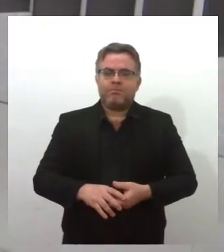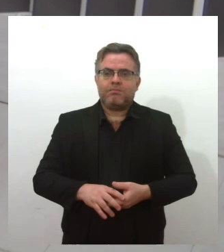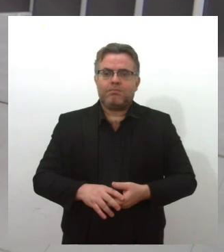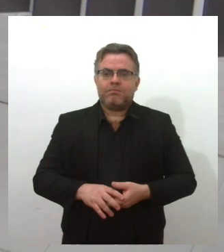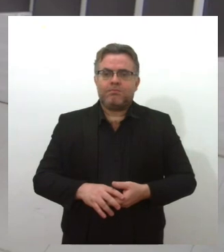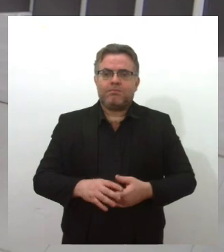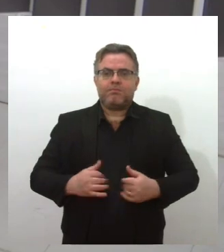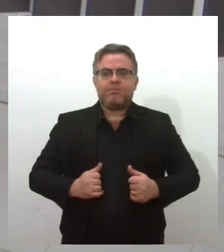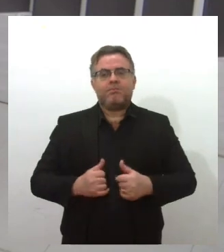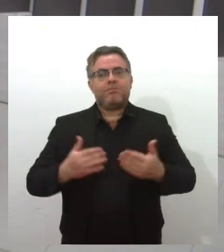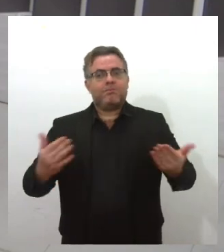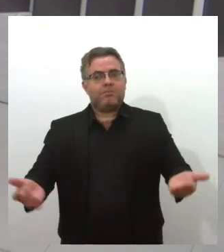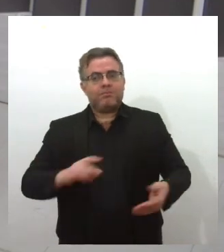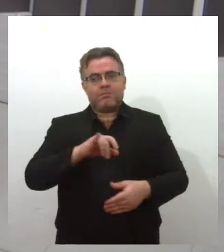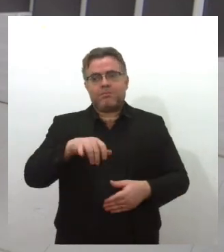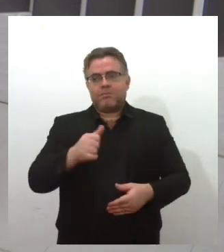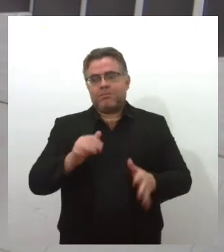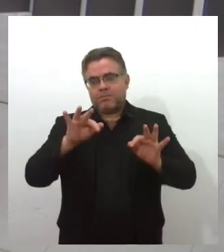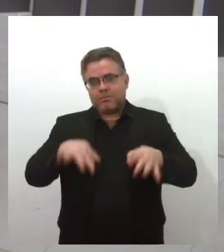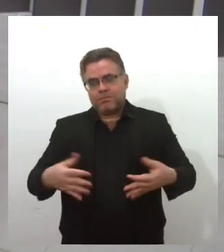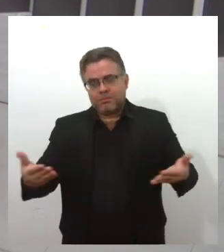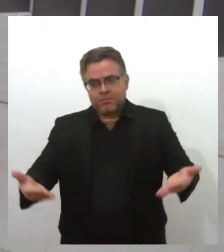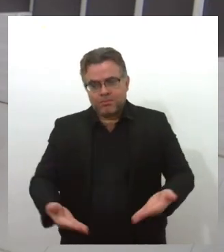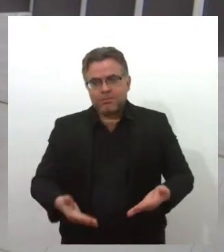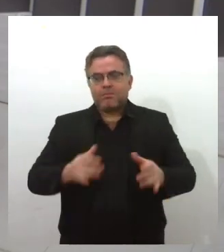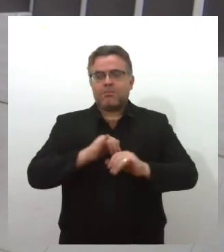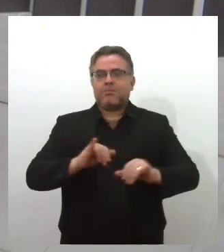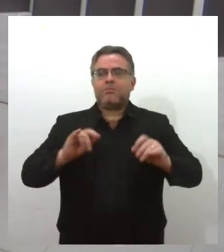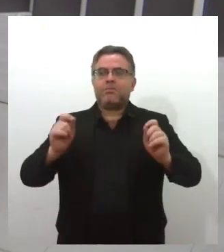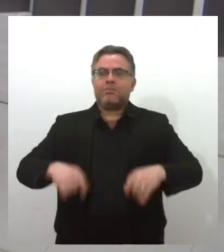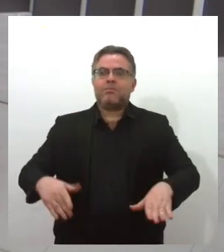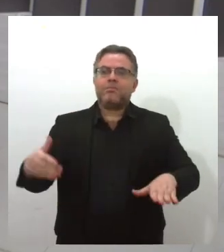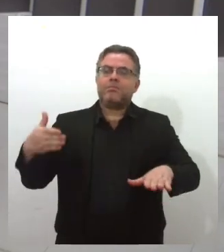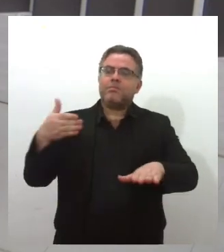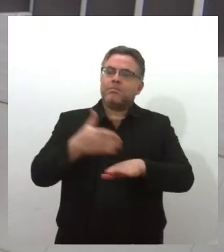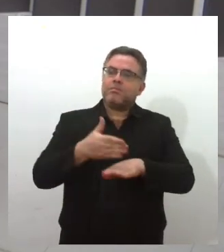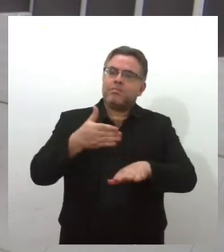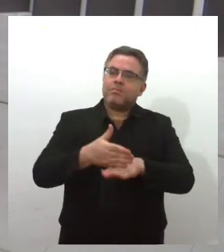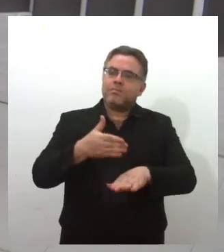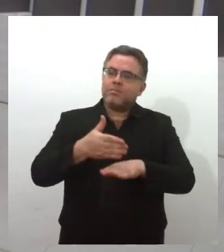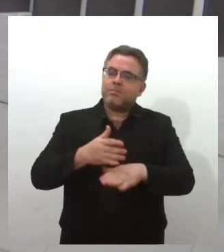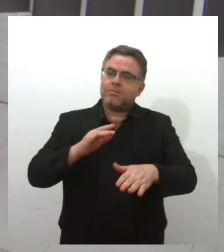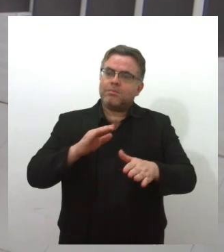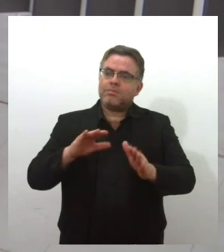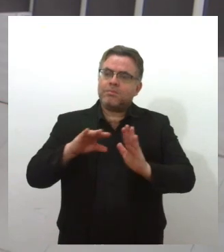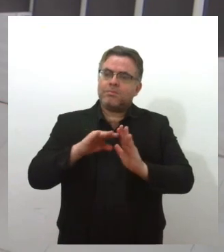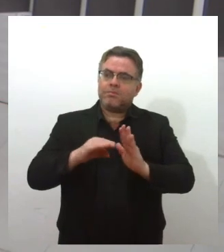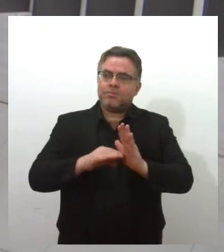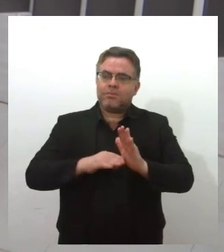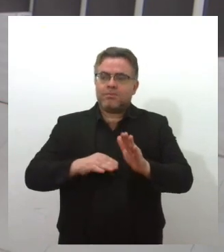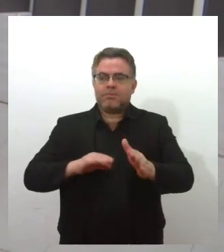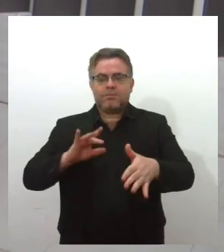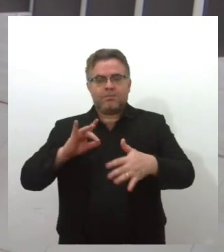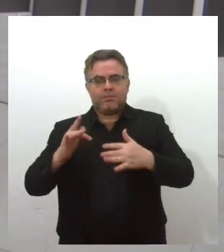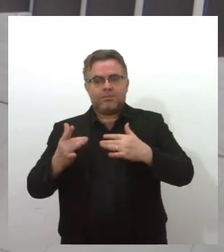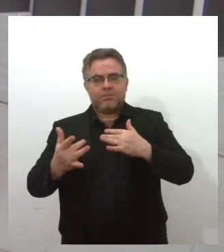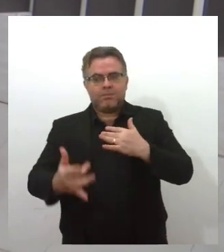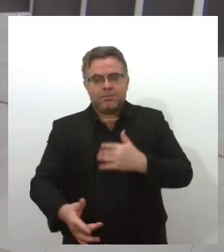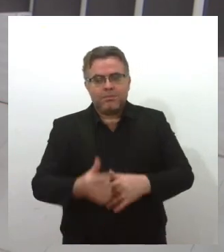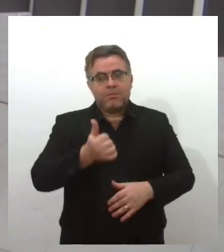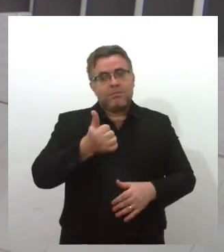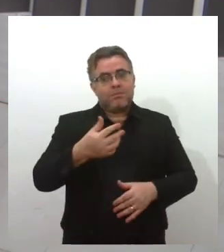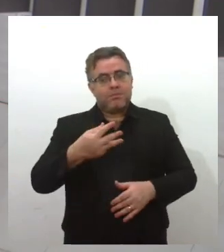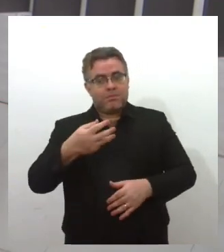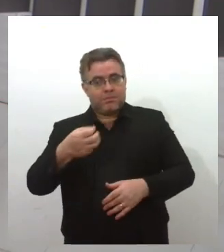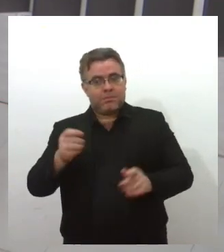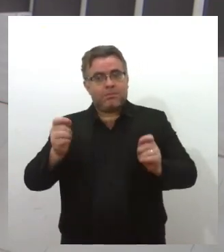E o Jornal da Lese vai ficando por aqui. Outras notícias você confere a qualquer momento na nossa programação e ao meio-dia e meia no Jornal da Lese,